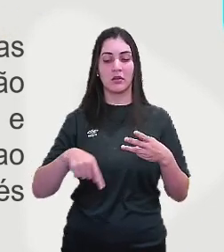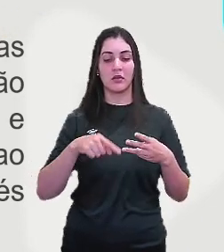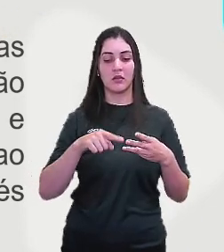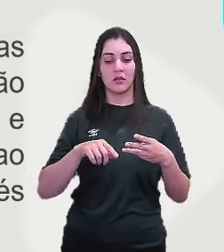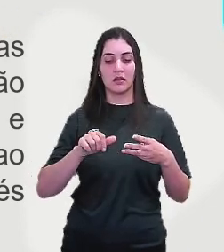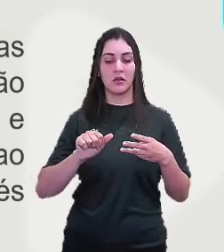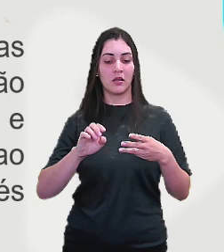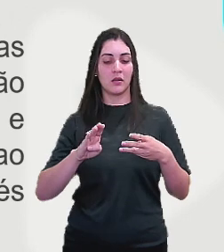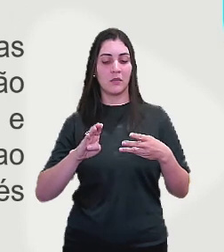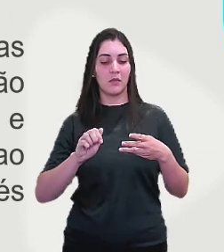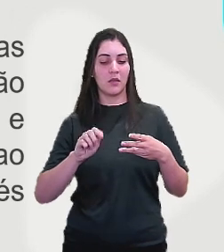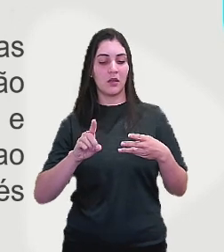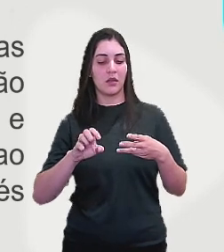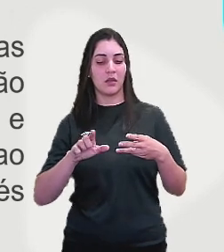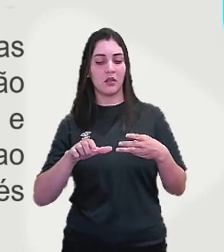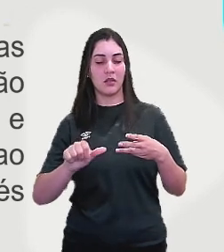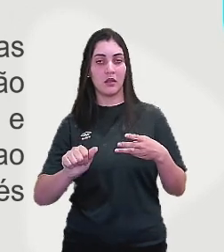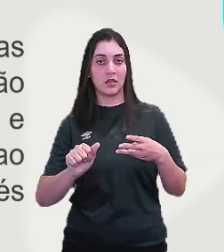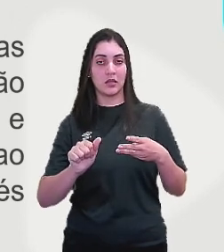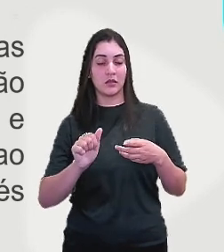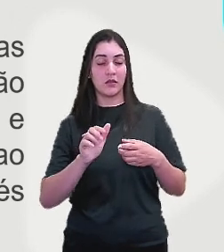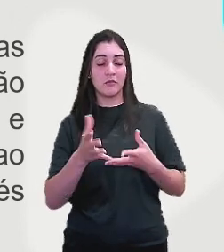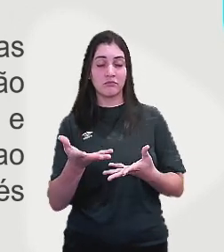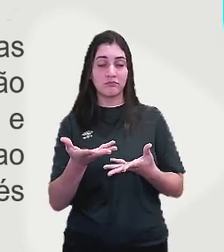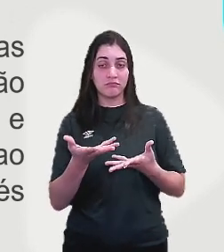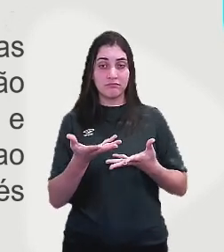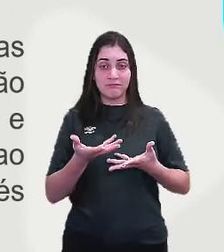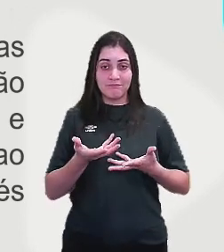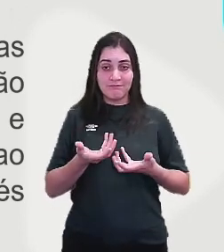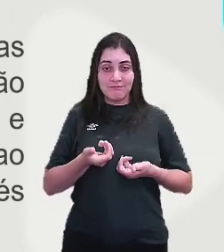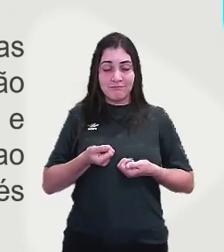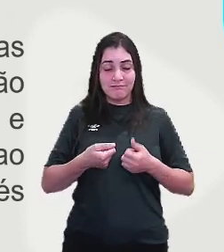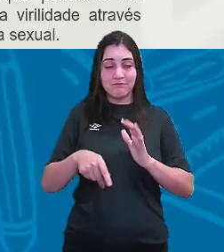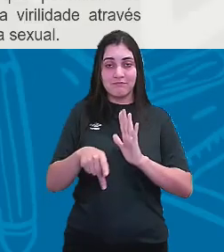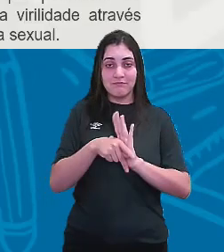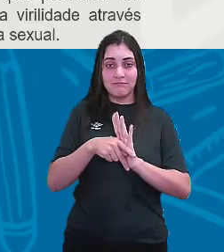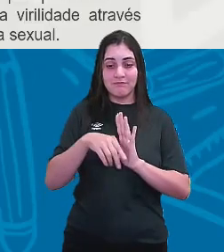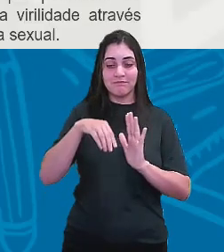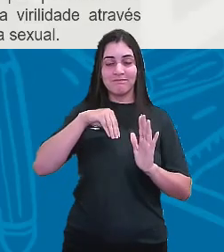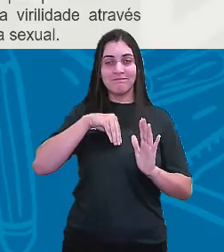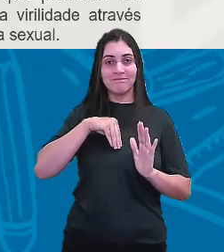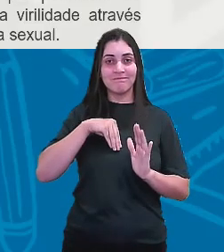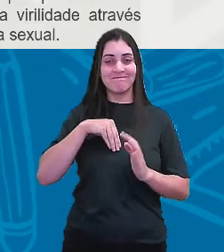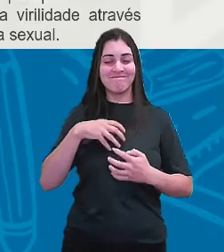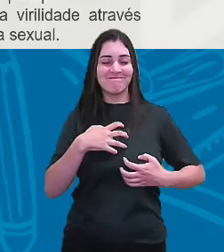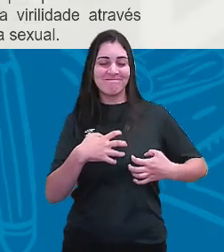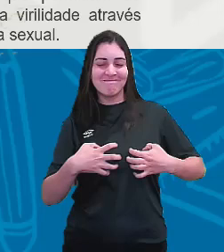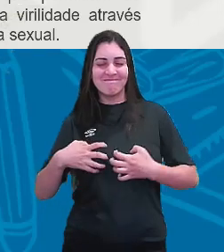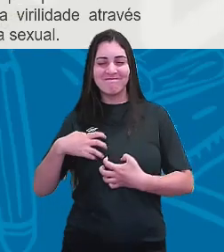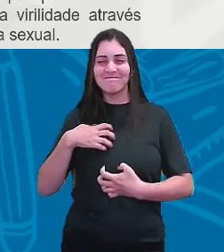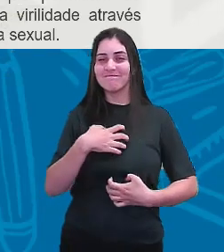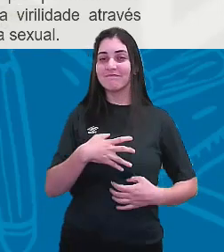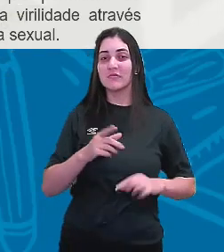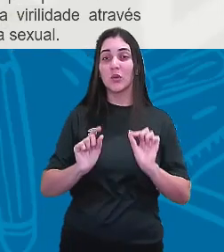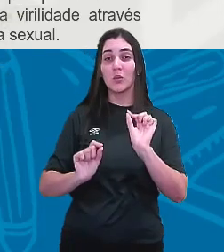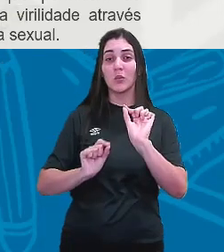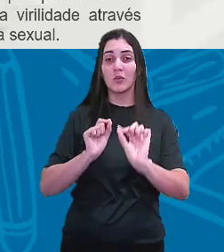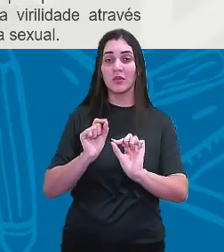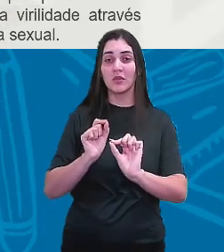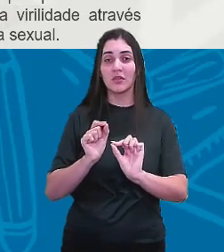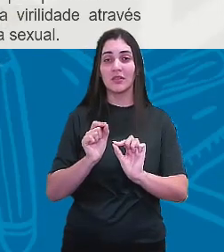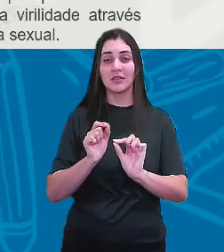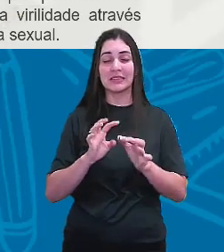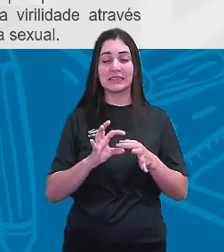trazer para si essa insatisfação com esses